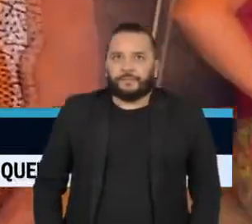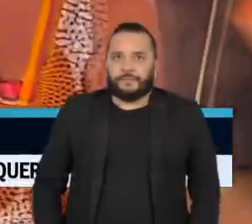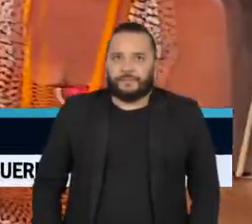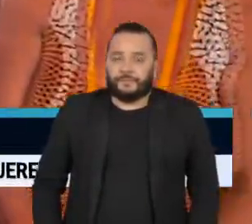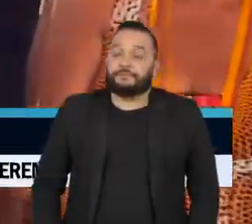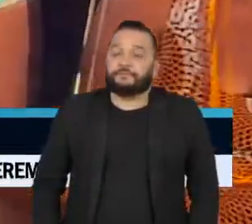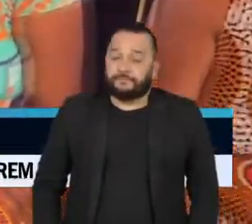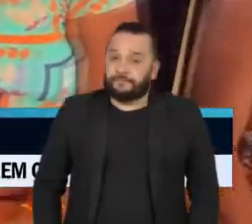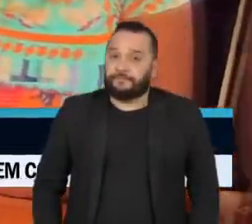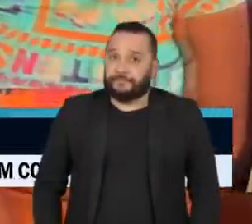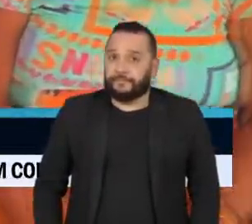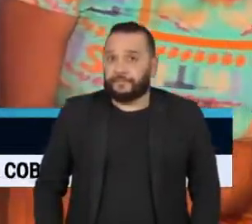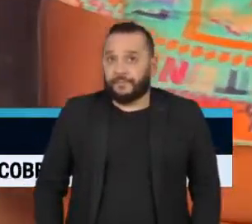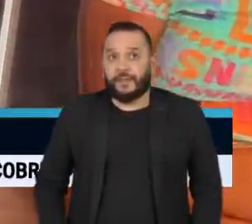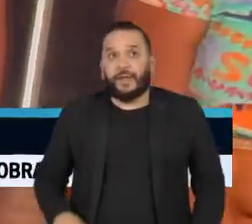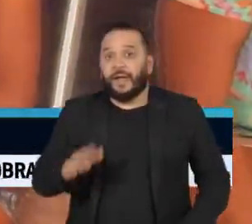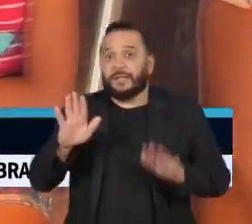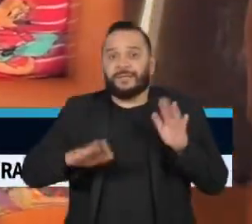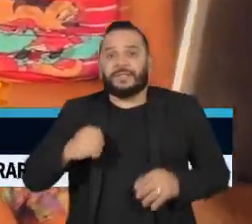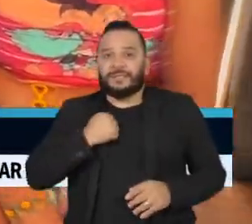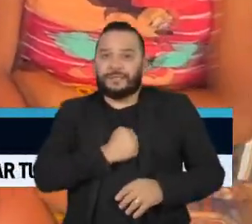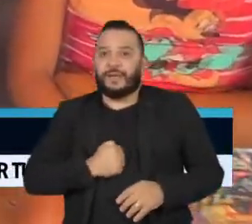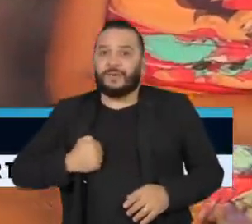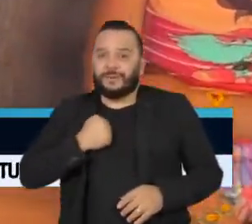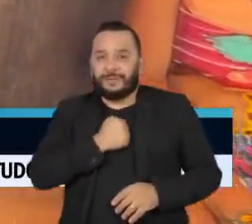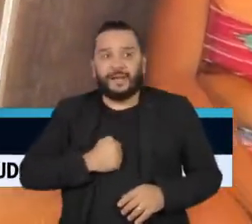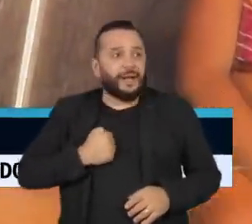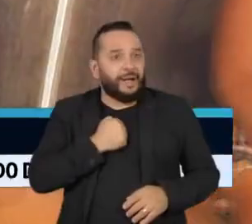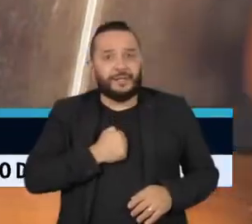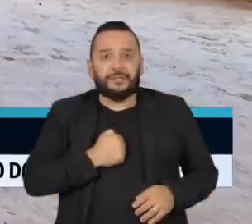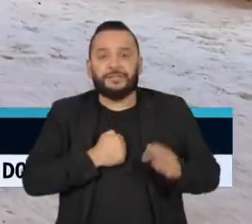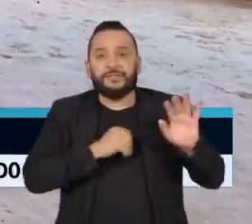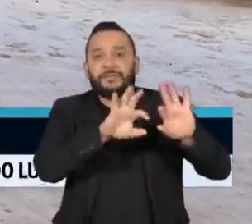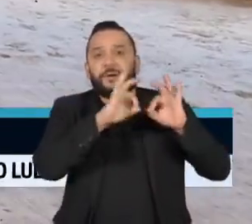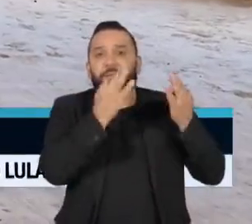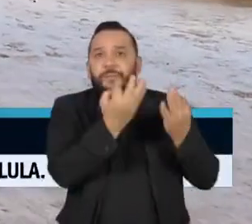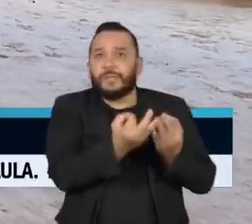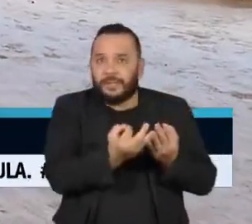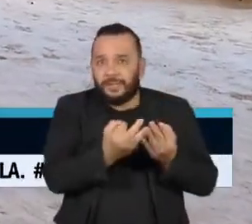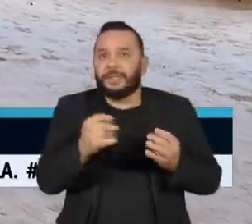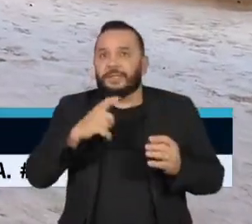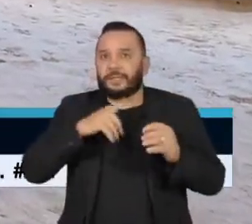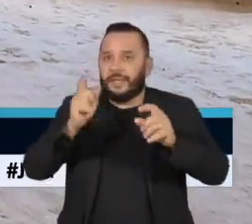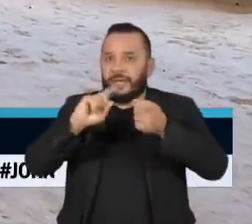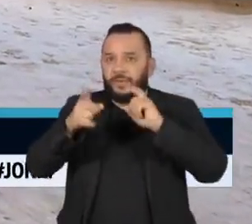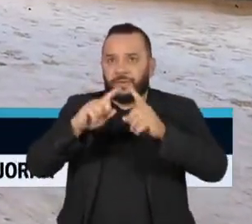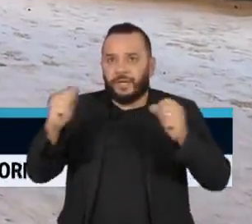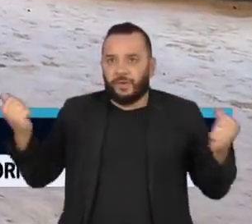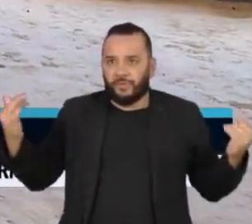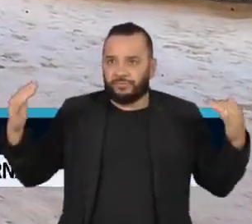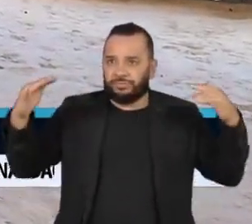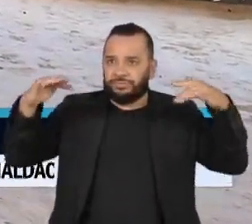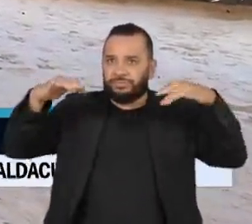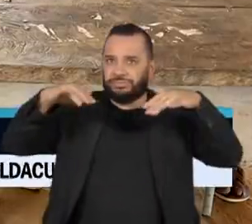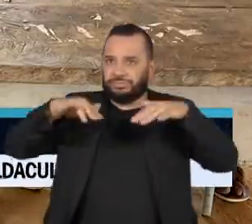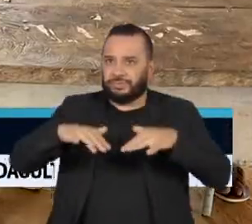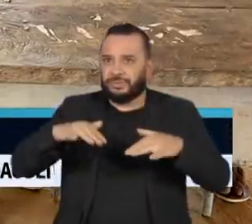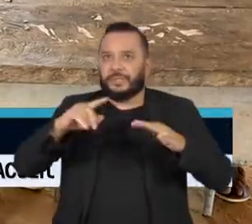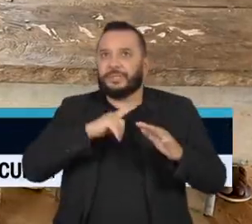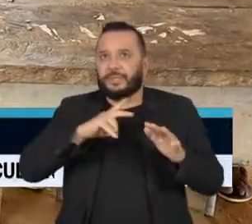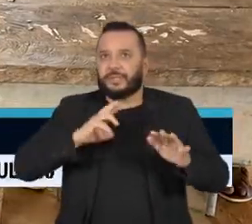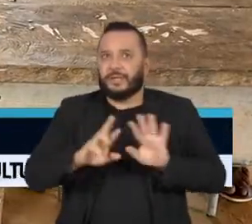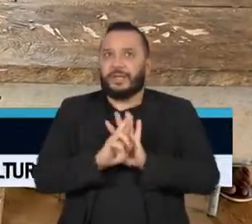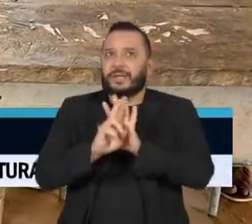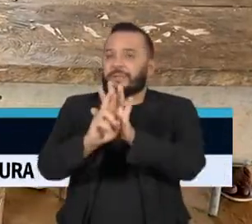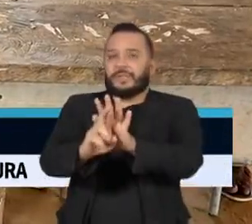Quando a saudade dos parentes aperta, quando as ameaças crescem, uma assembleia convocada. Junta representantes de